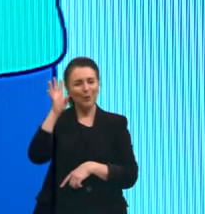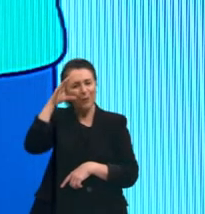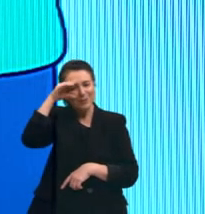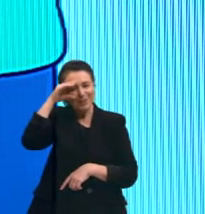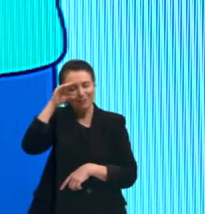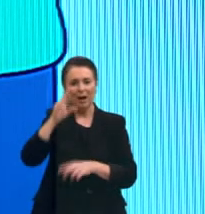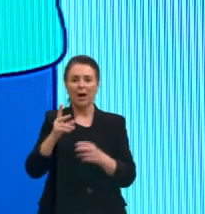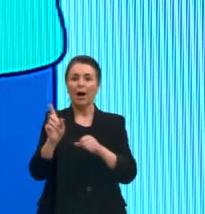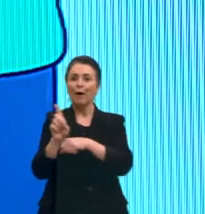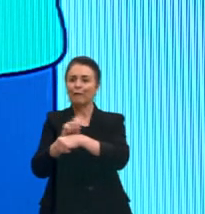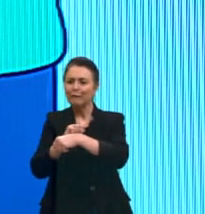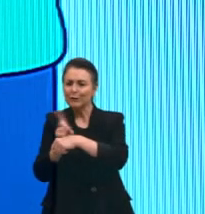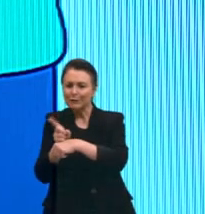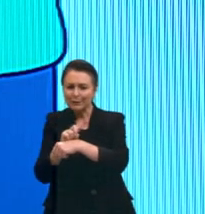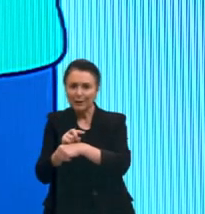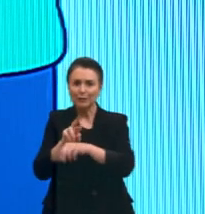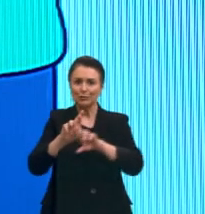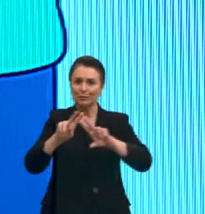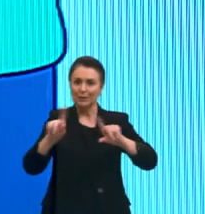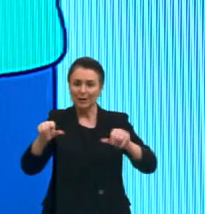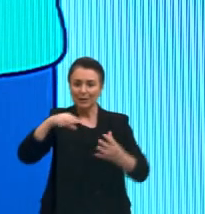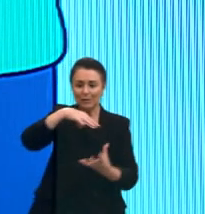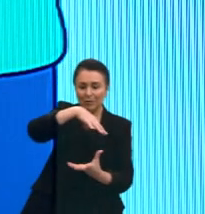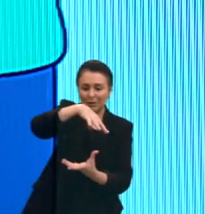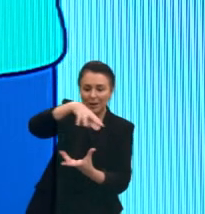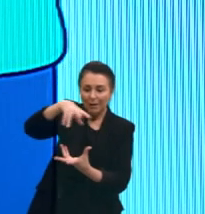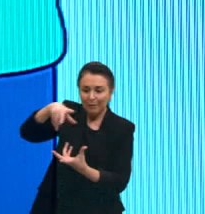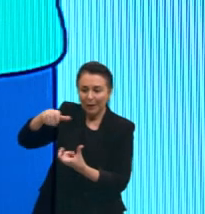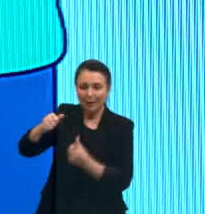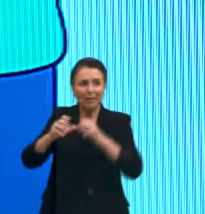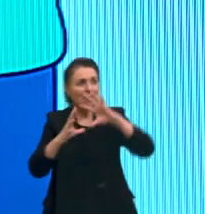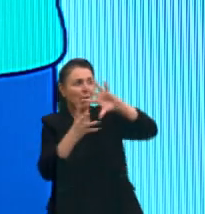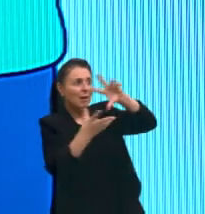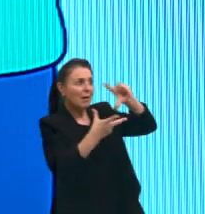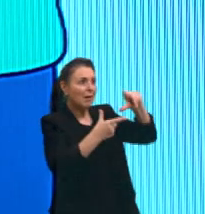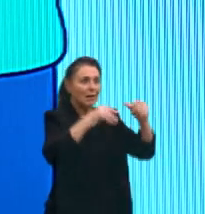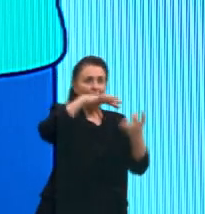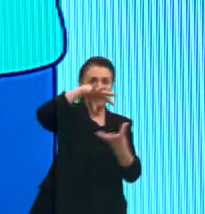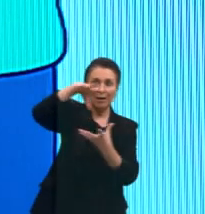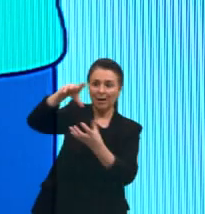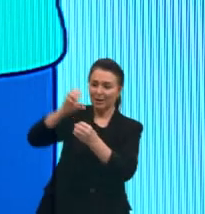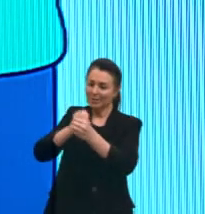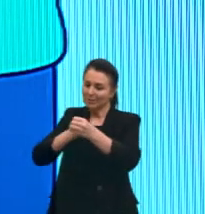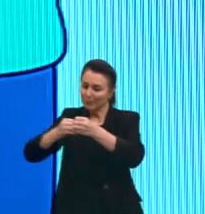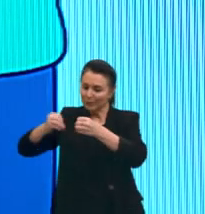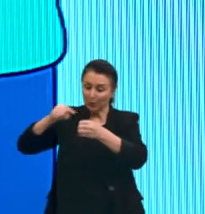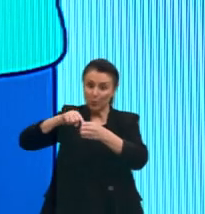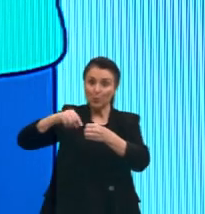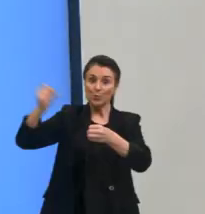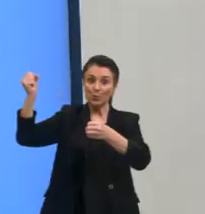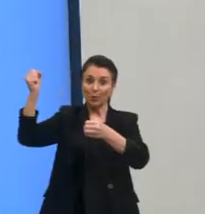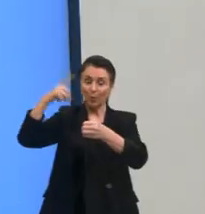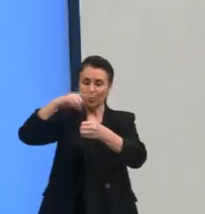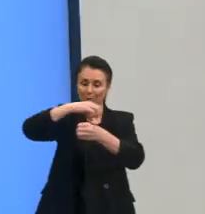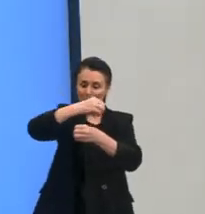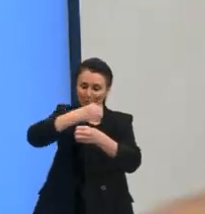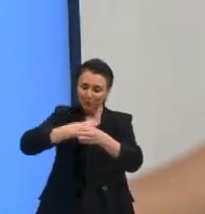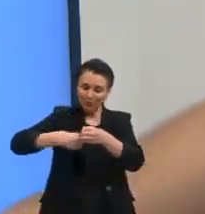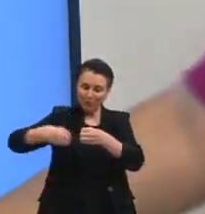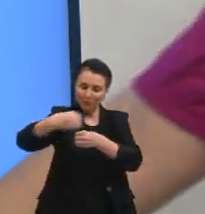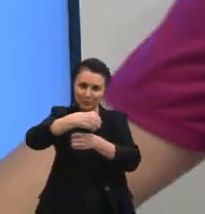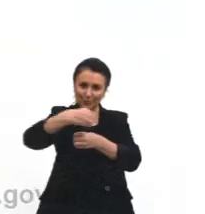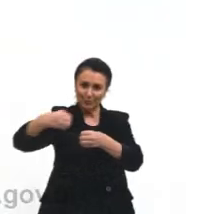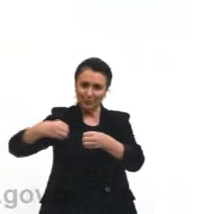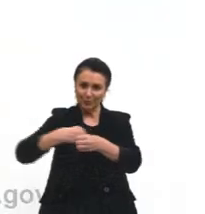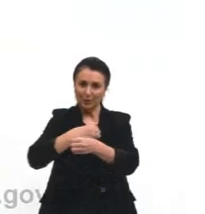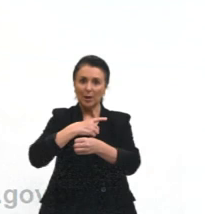velocidades diferentes dos planetas e que todos estavam orbitando ao redor do Sol. certo? Aqui também